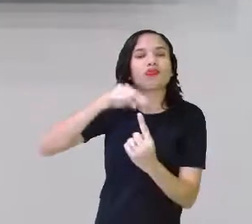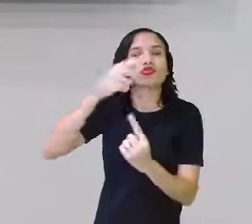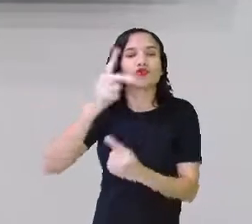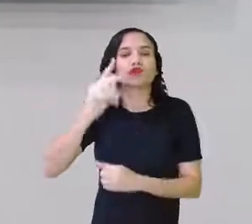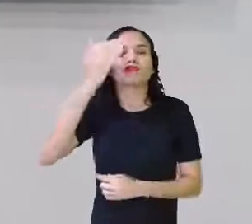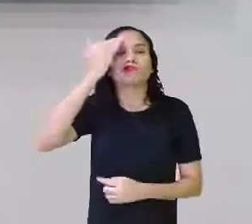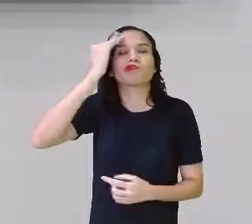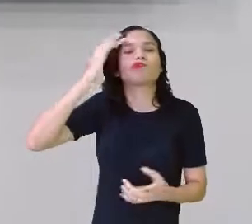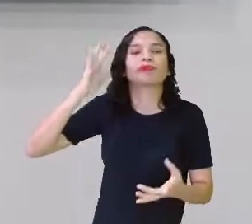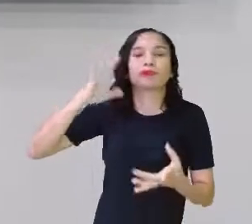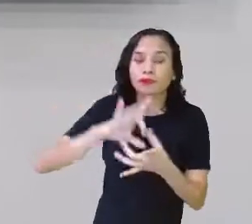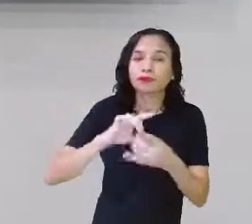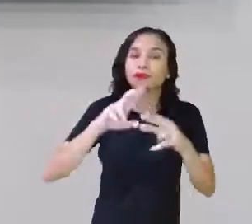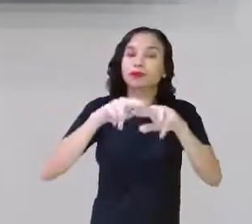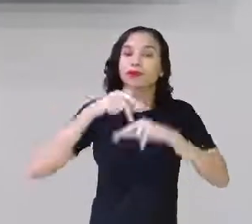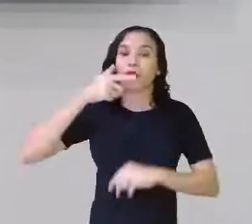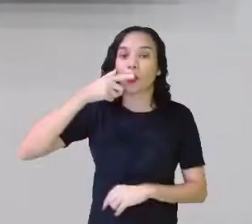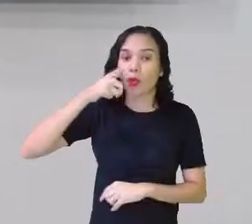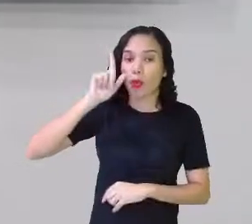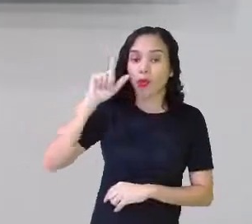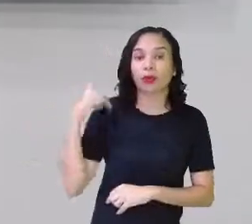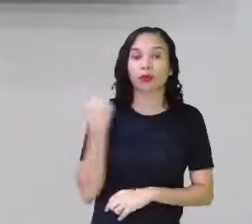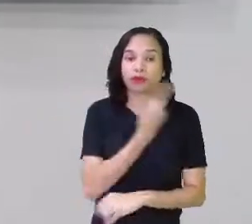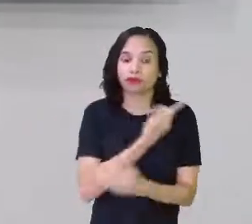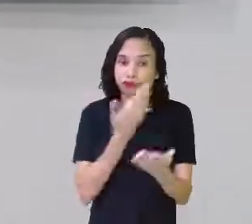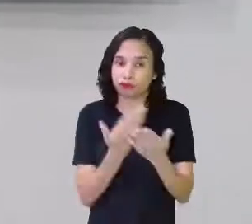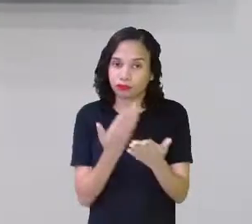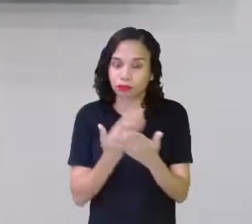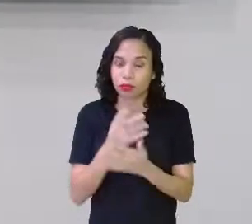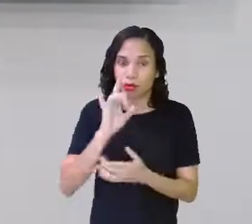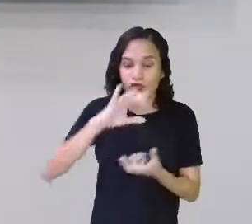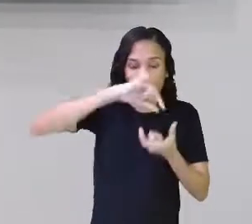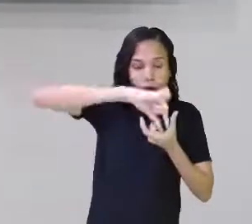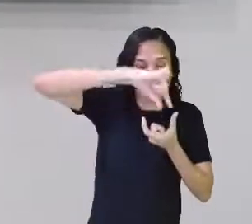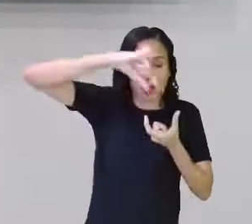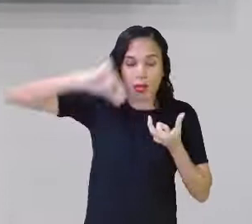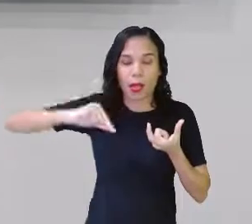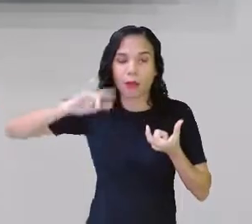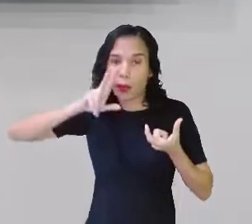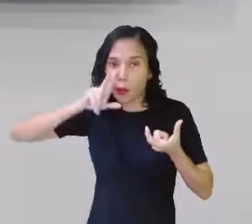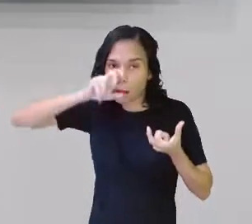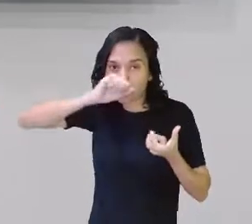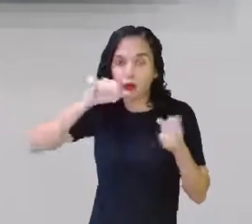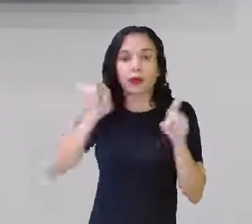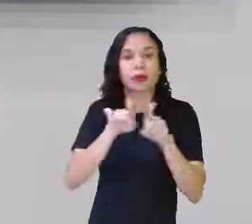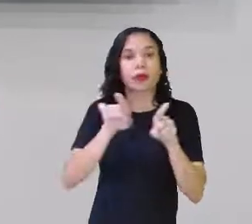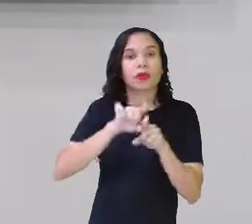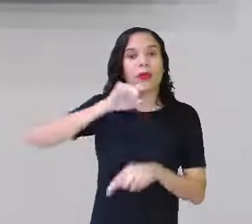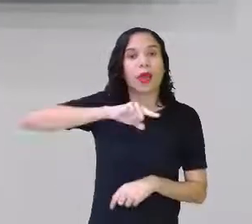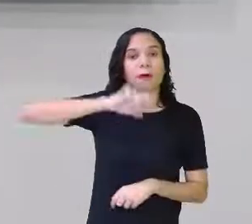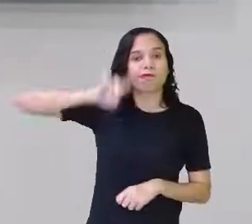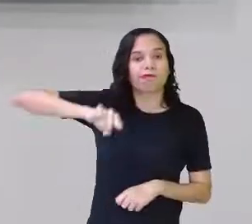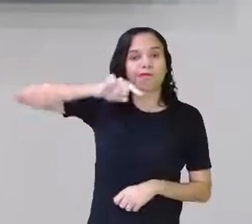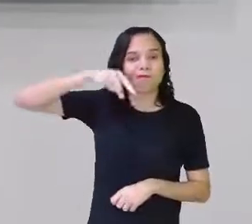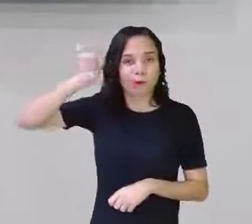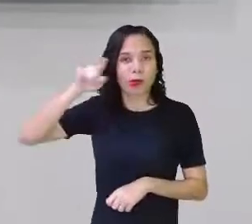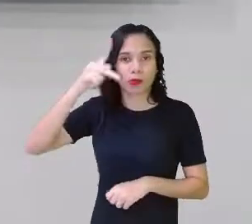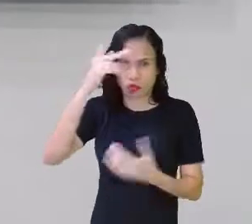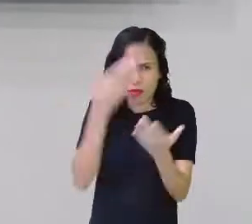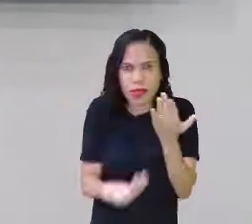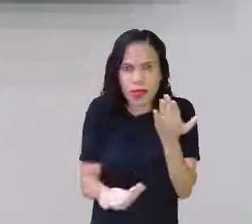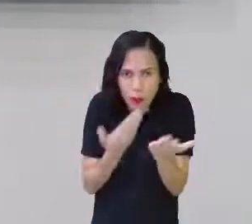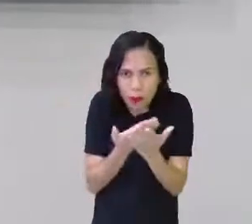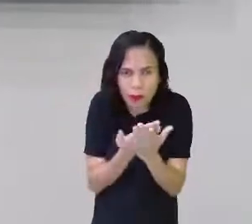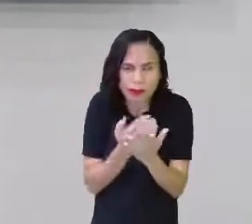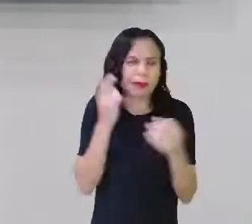compreenda. Então, ontem, nós trabalhamos não apenas sílaba tônica, trabalhamos acentuação. Se você perdeu a aula,